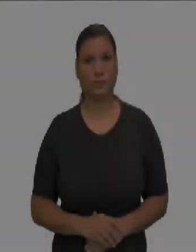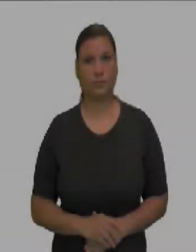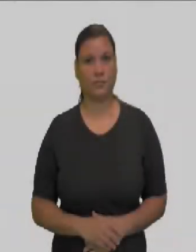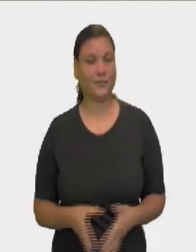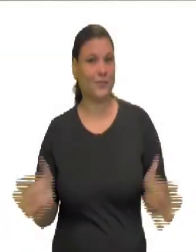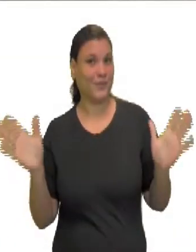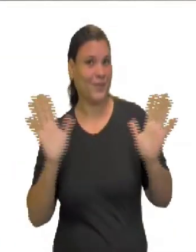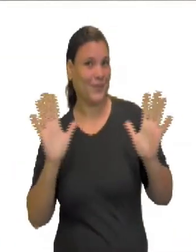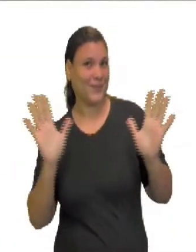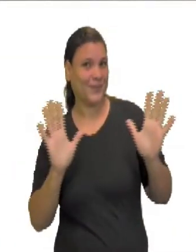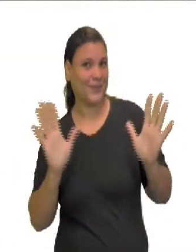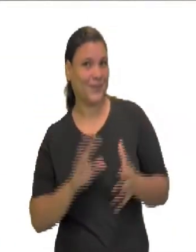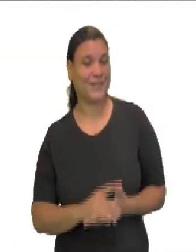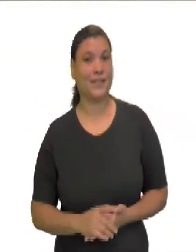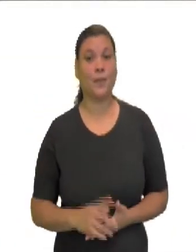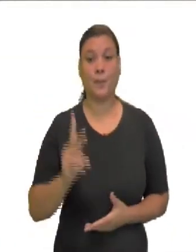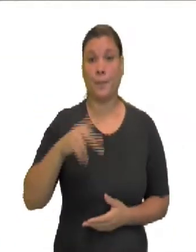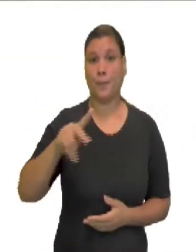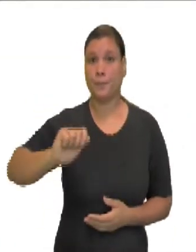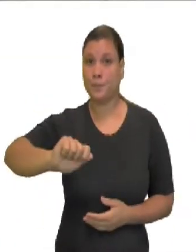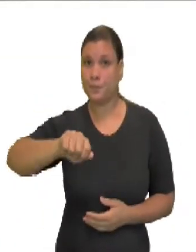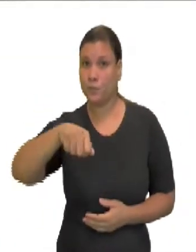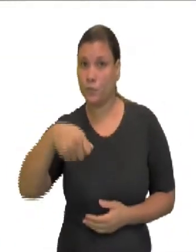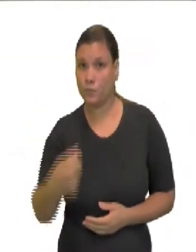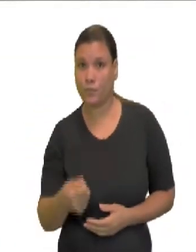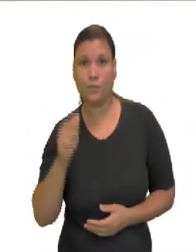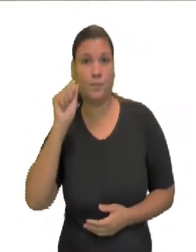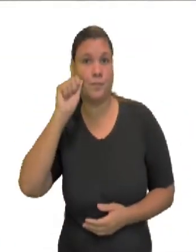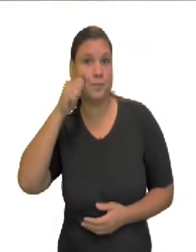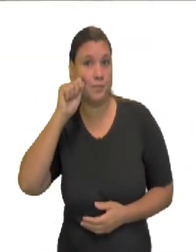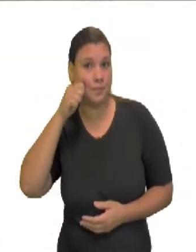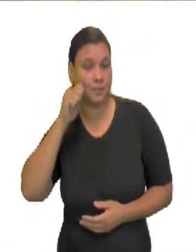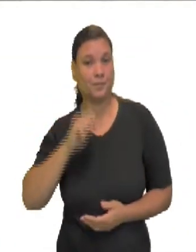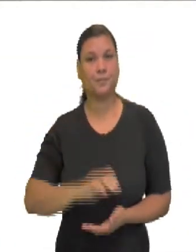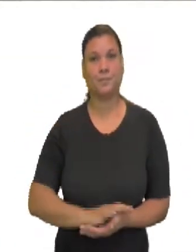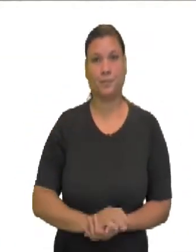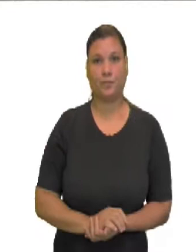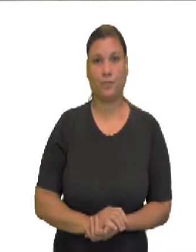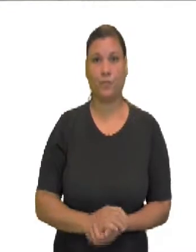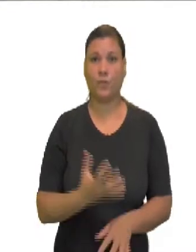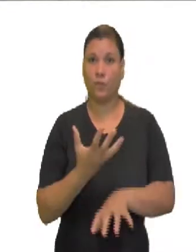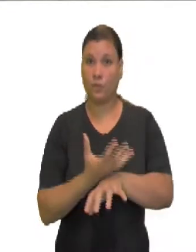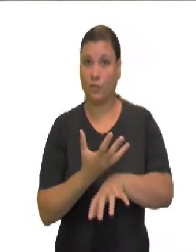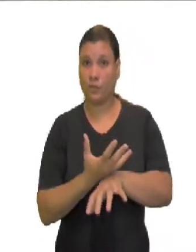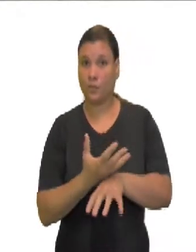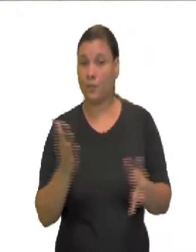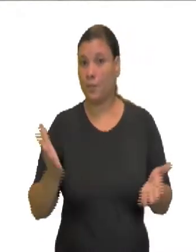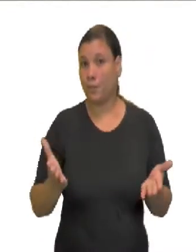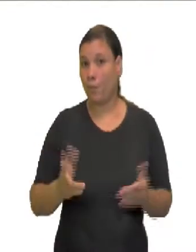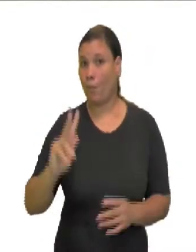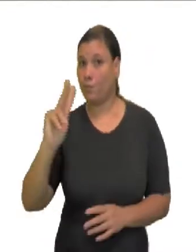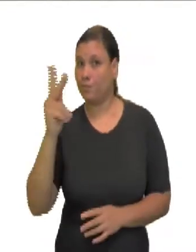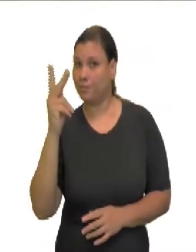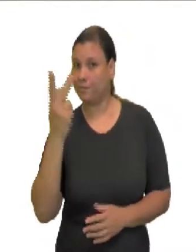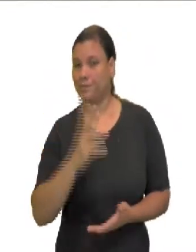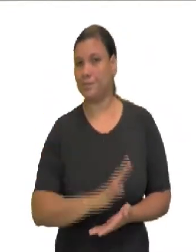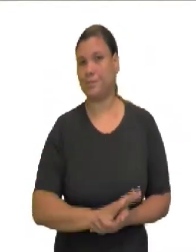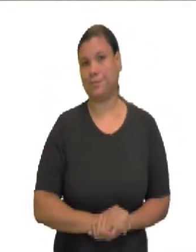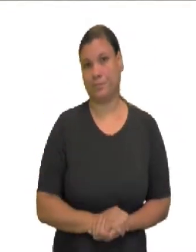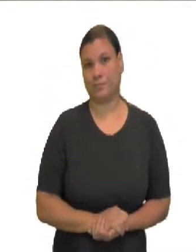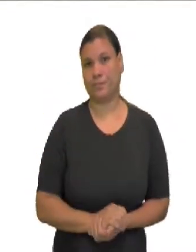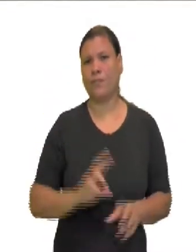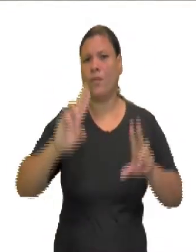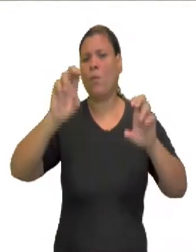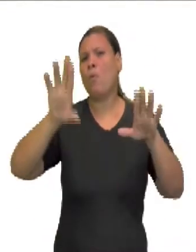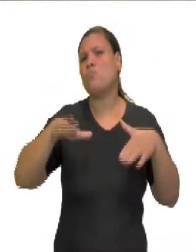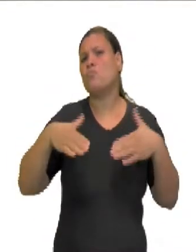Olá estudantes, sou a professora Andresa Magalhães. O conteúdo que vamos estudar hoje é a história. A